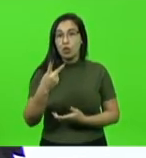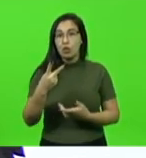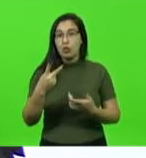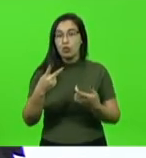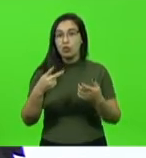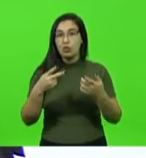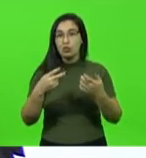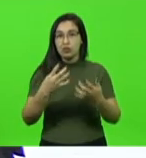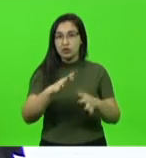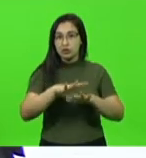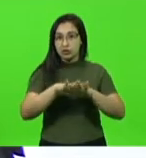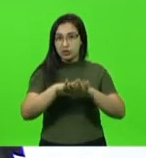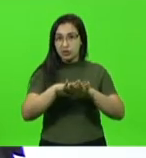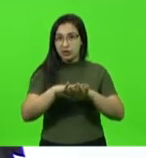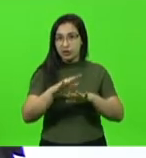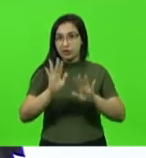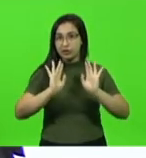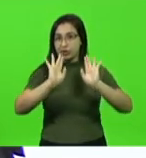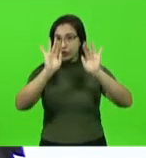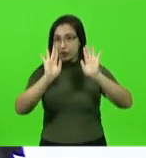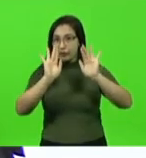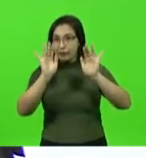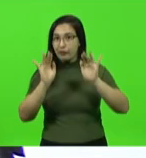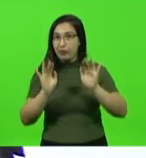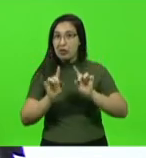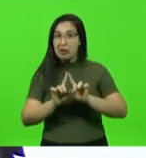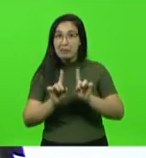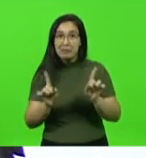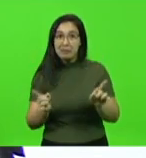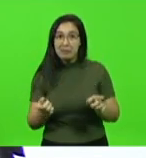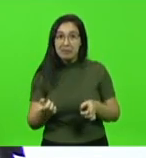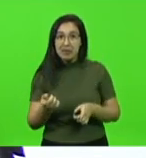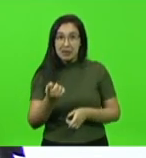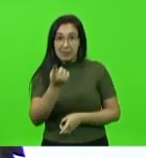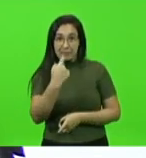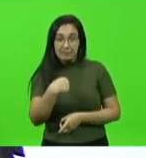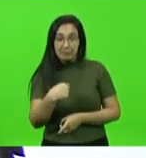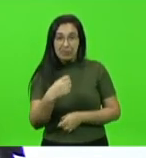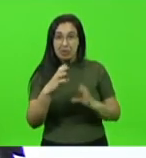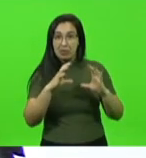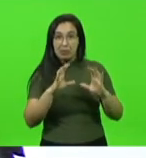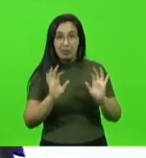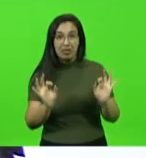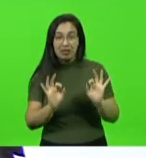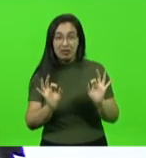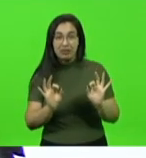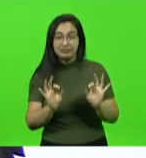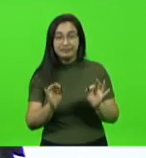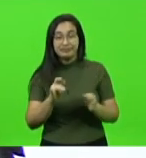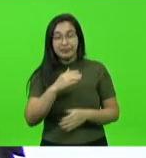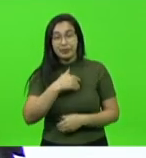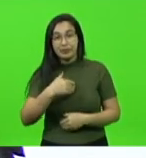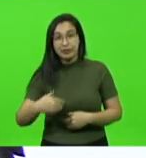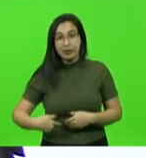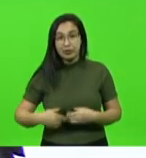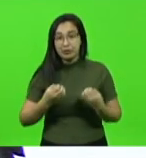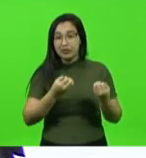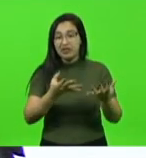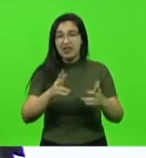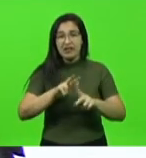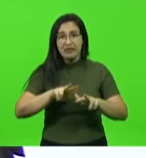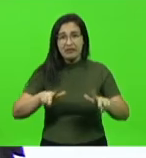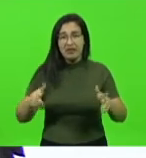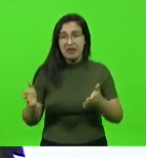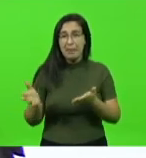bom então é isso né enquanto o governador entrega milhares e milhares de reais por aí nos